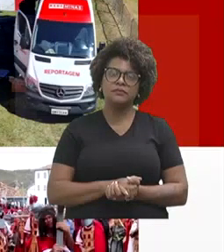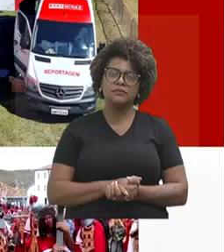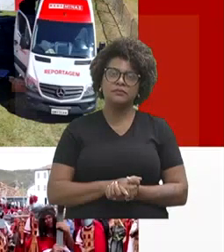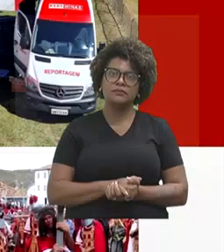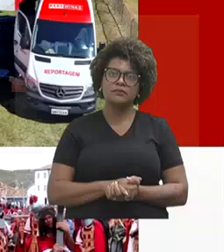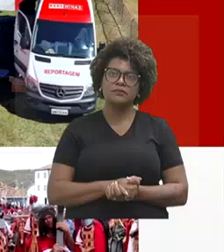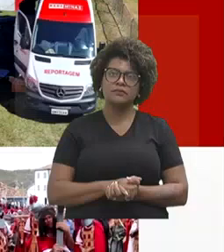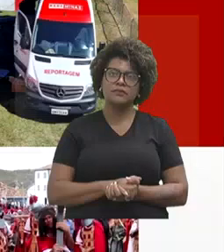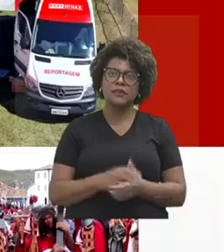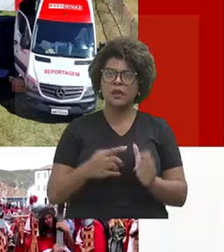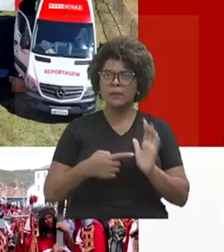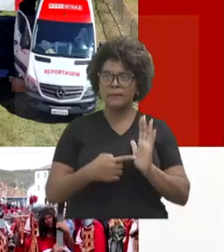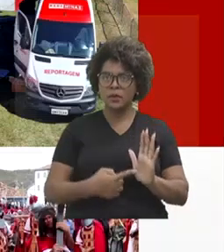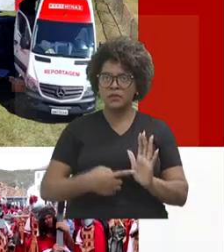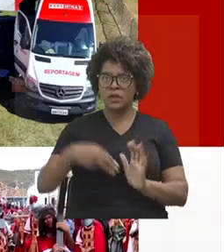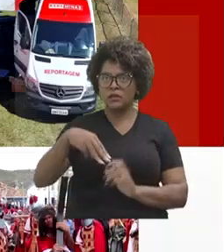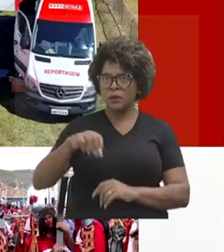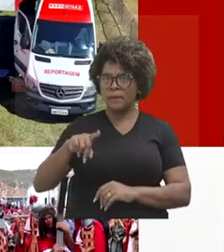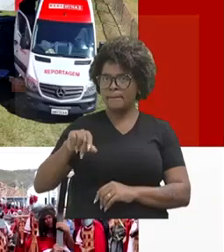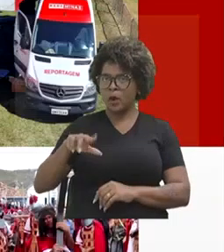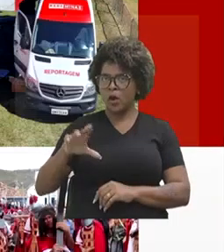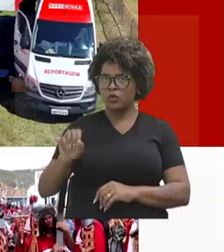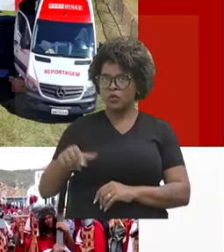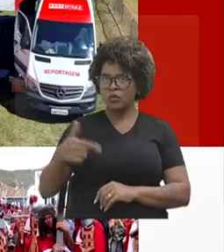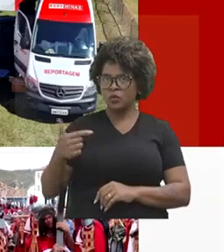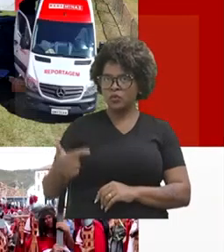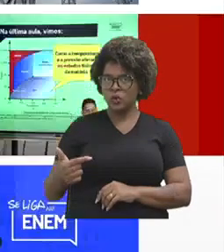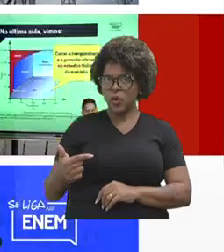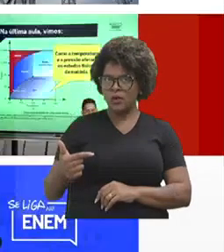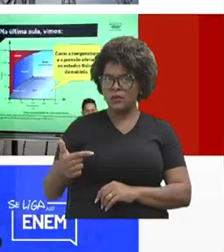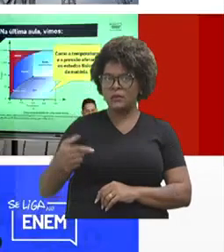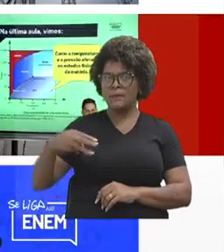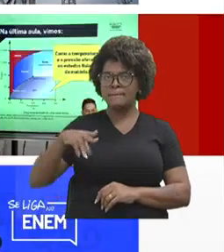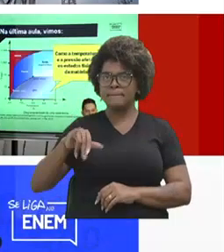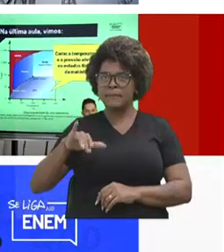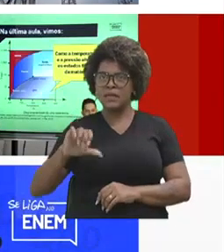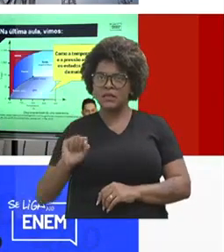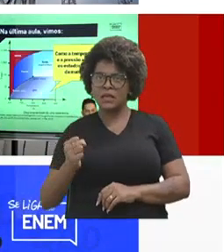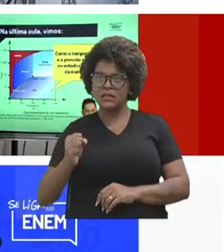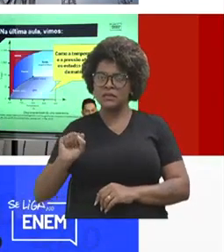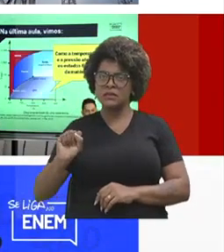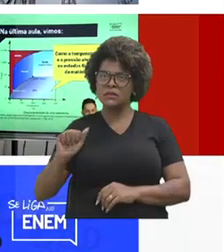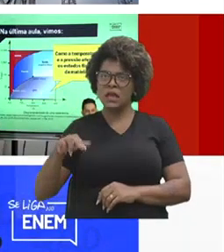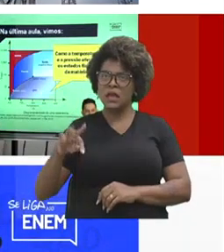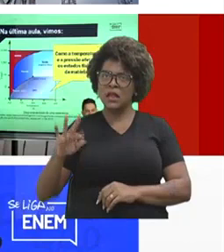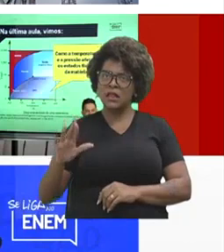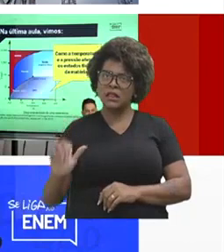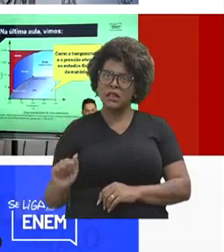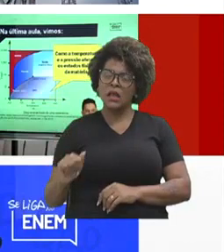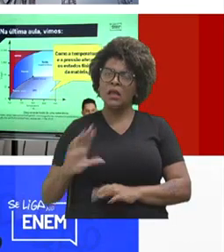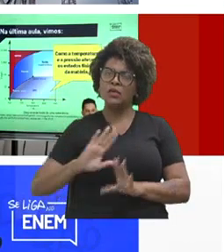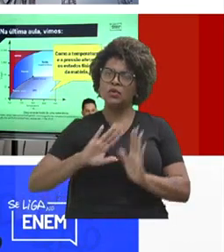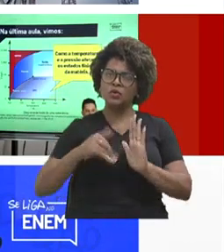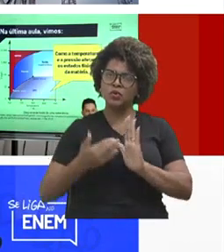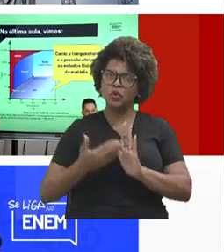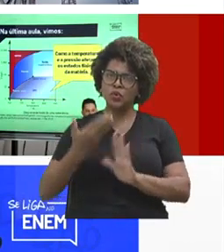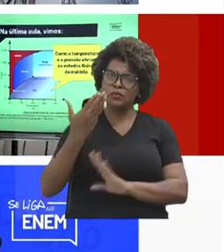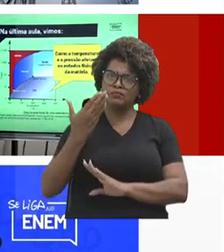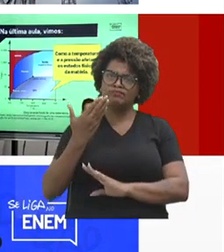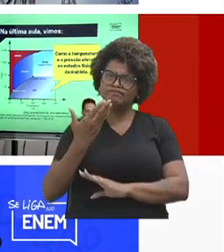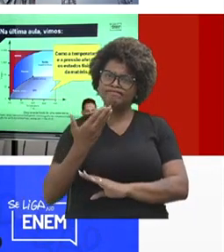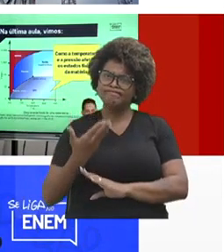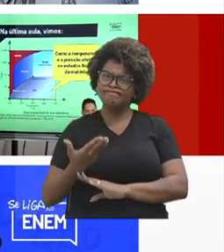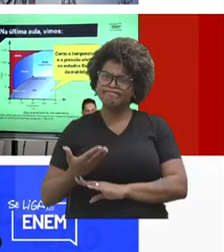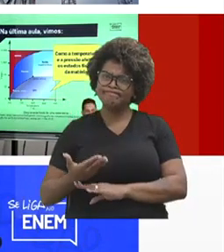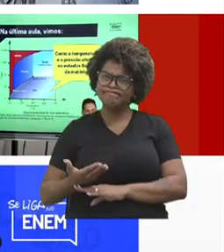Transição do módulo 2, a Mina Santa foi outra cobertura especial que a gente fez. Essa parte de infraestrutura técnica é muito